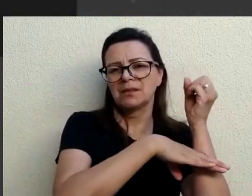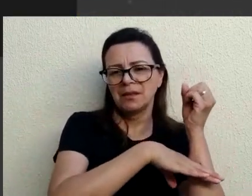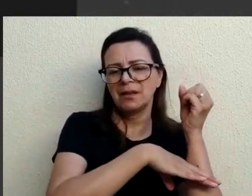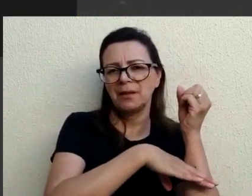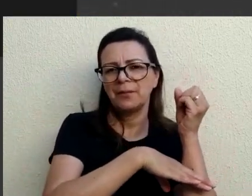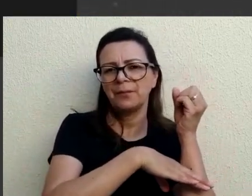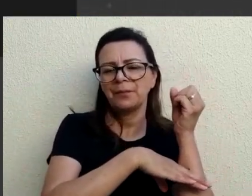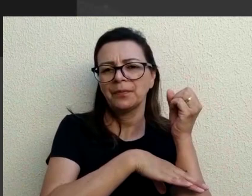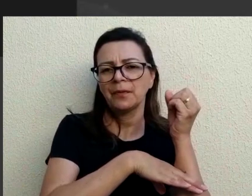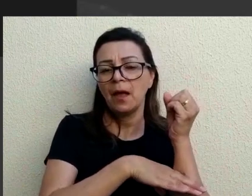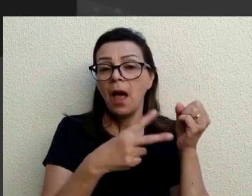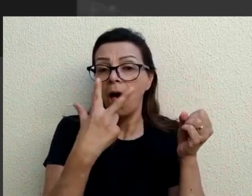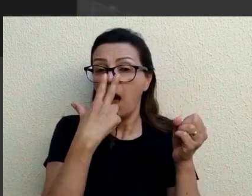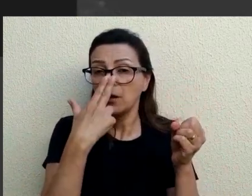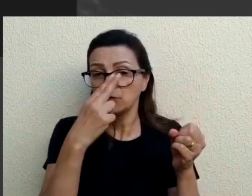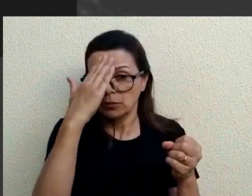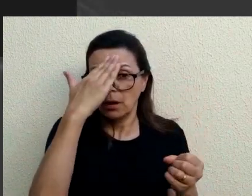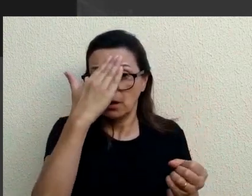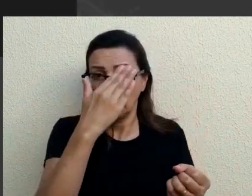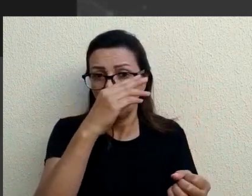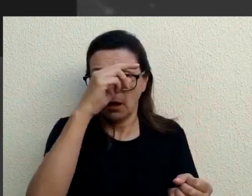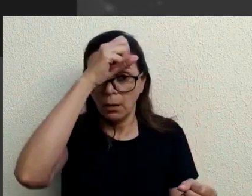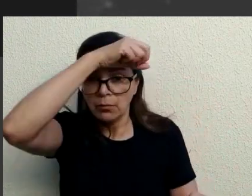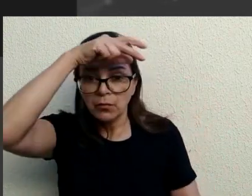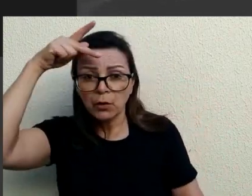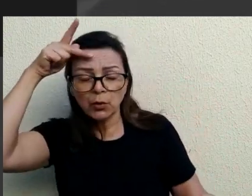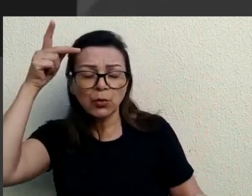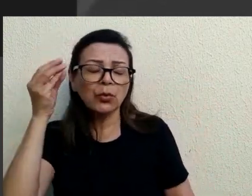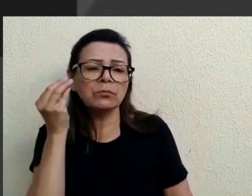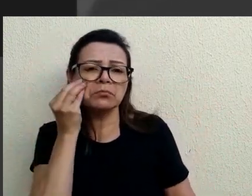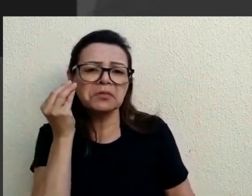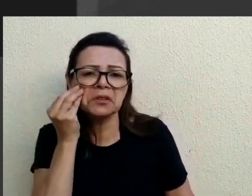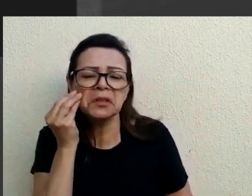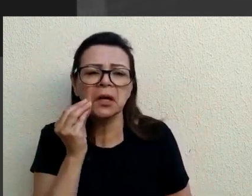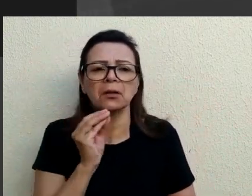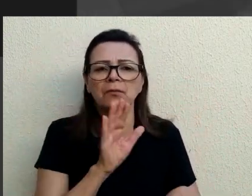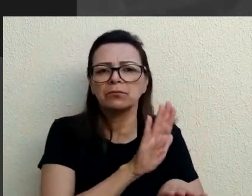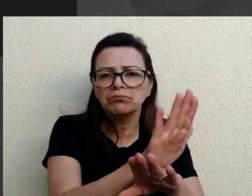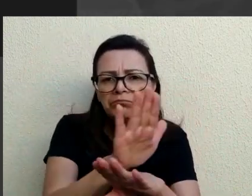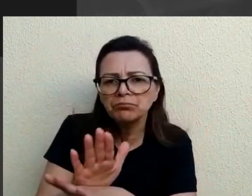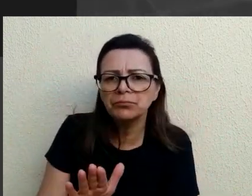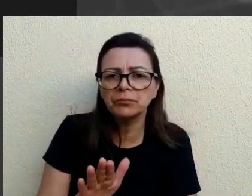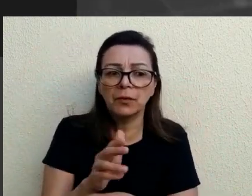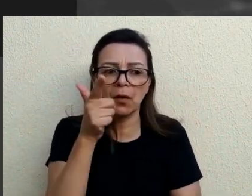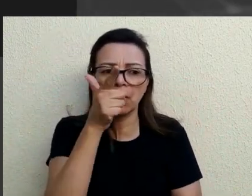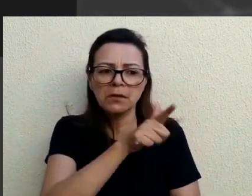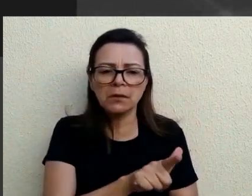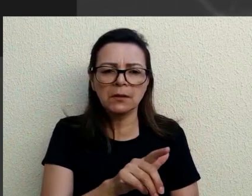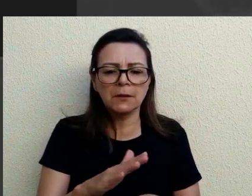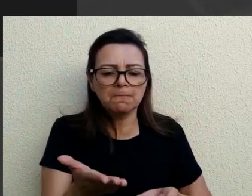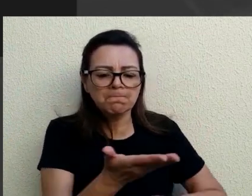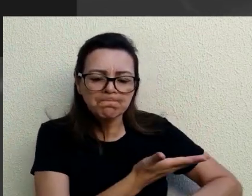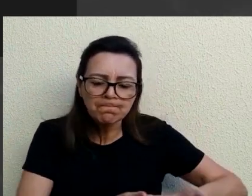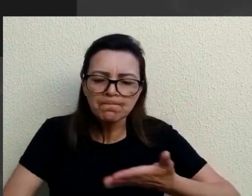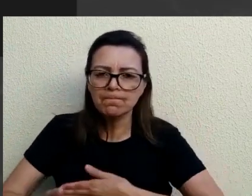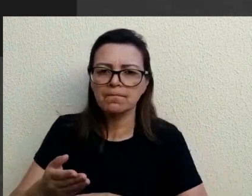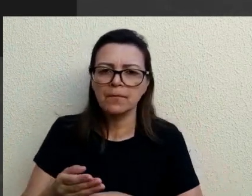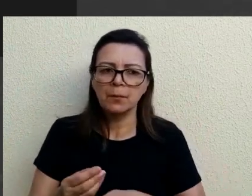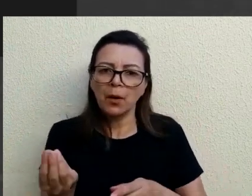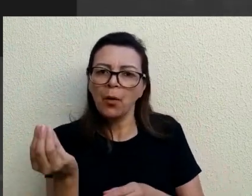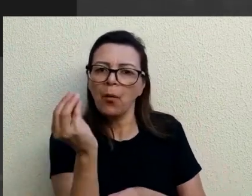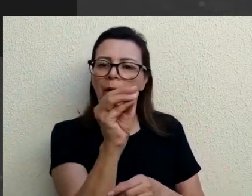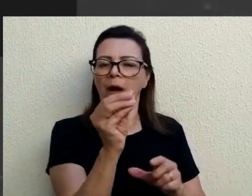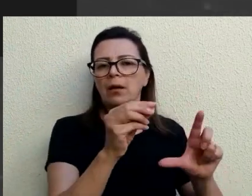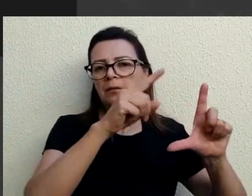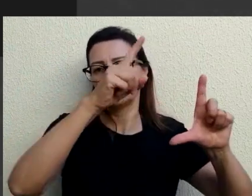isso vai, acredito que a prefeitura ela está está tentando fazer com que isso seja viável para